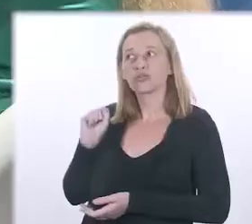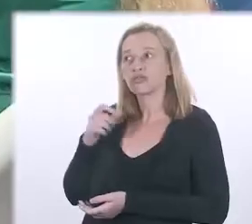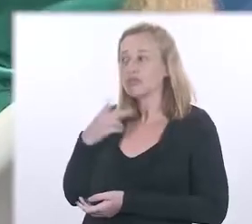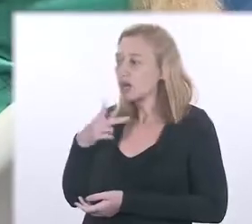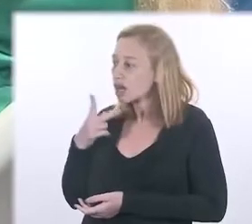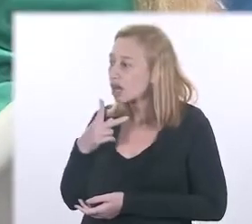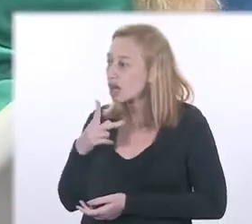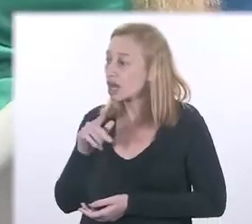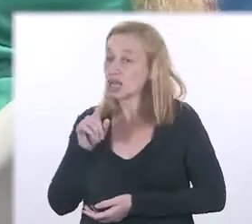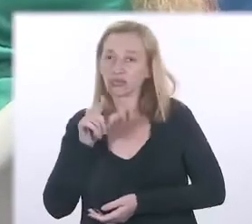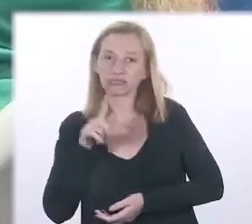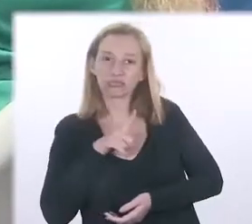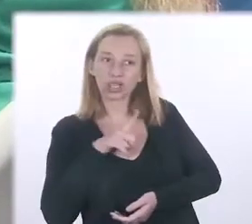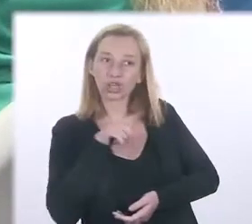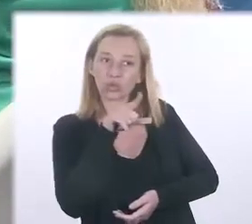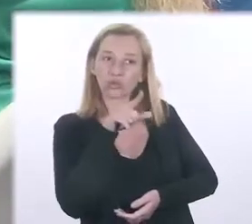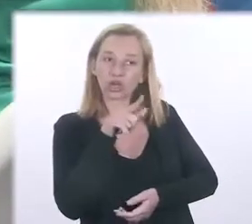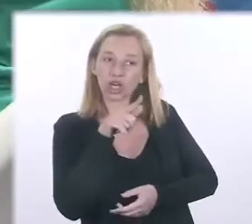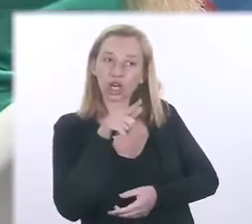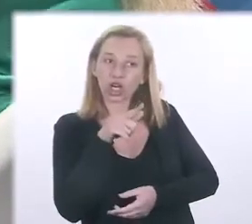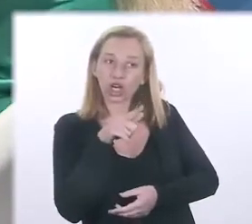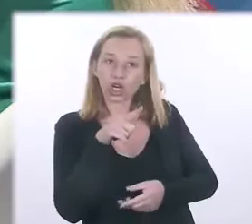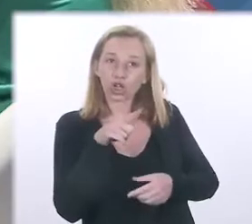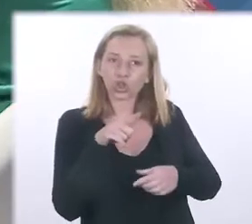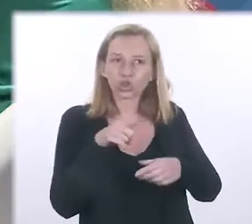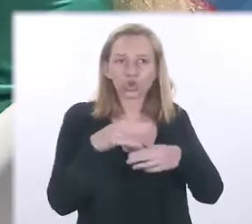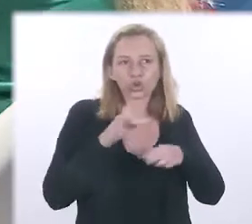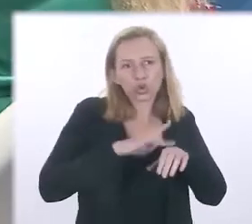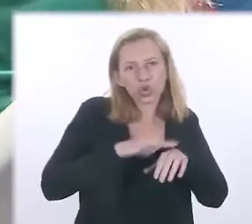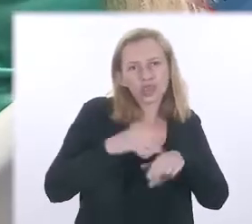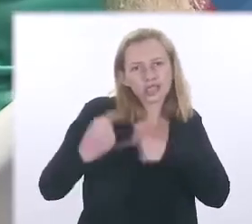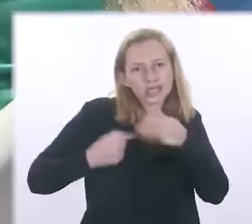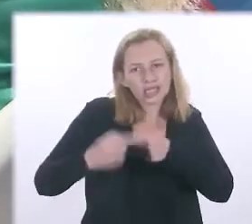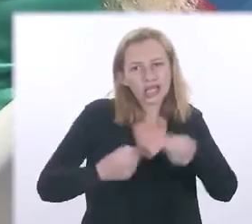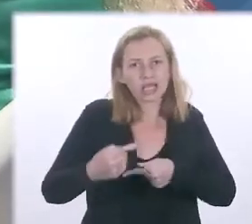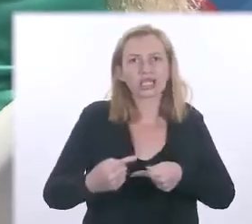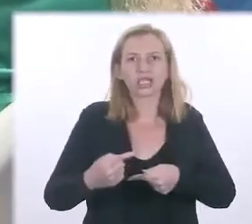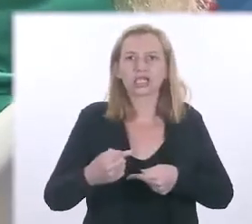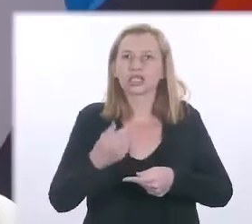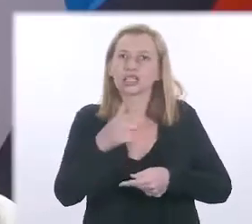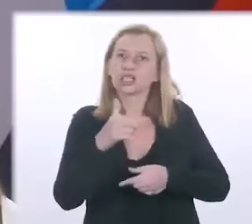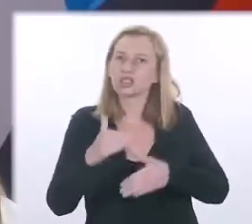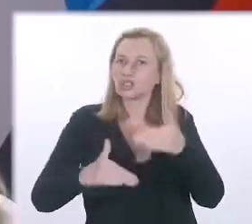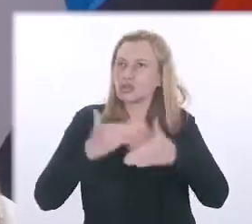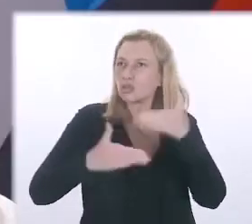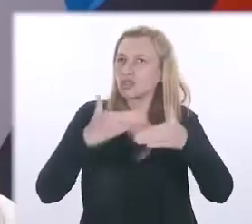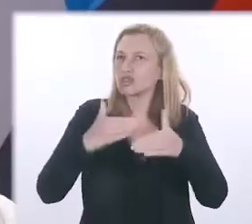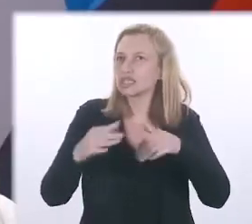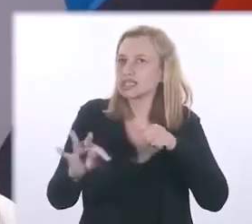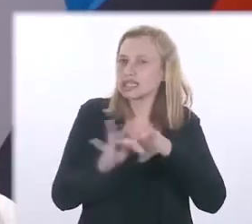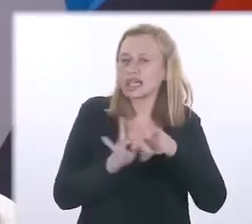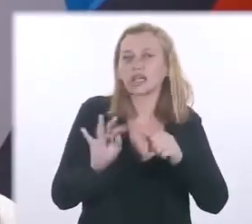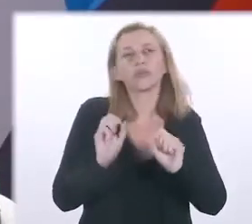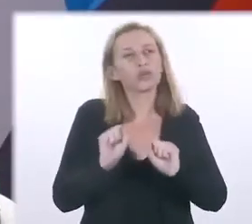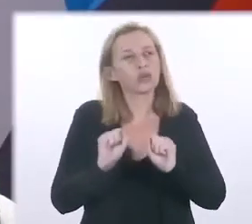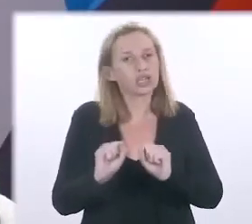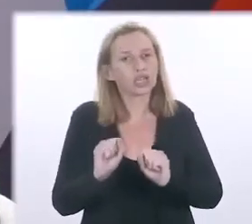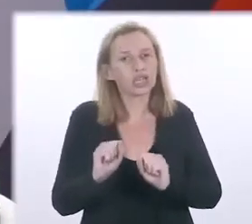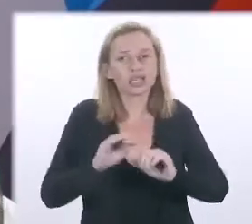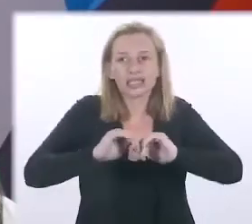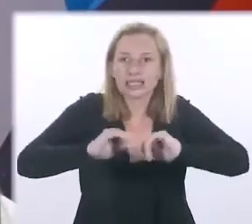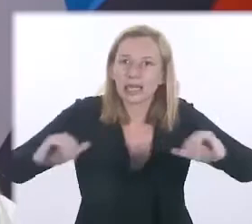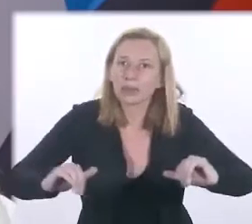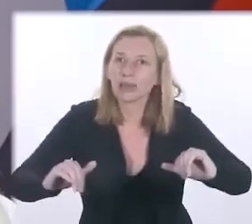A gente escuta muito falar, o fulano tem uma doença genética, isso é uma doença genética, quer dizer, a partir desse desenvolvimento, dessa